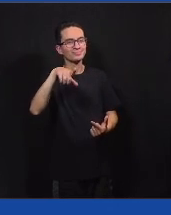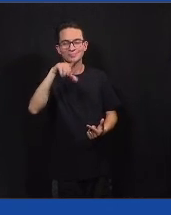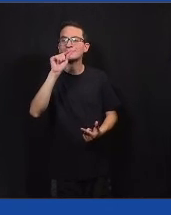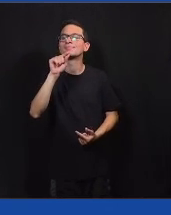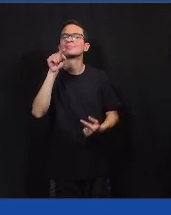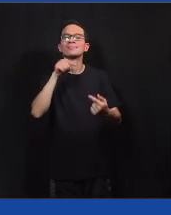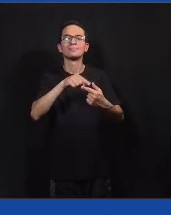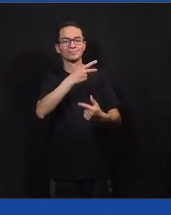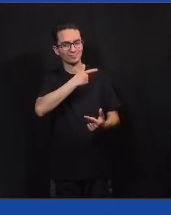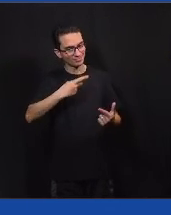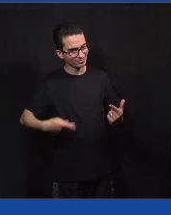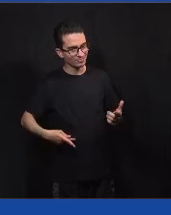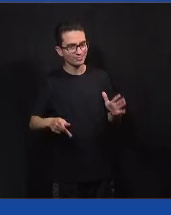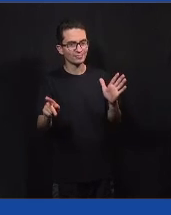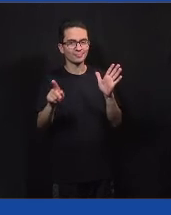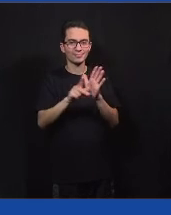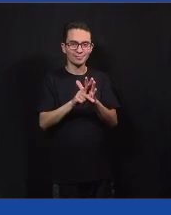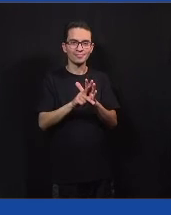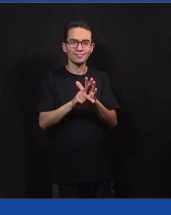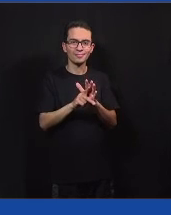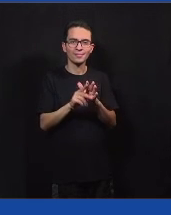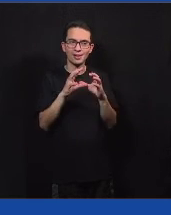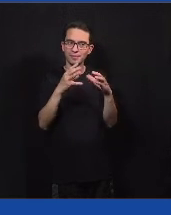ser o presidente da casa.